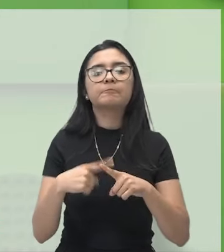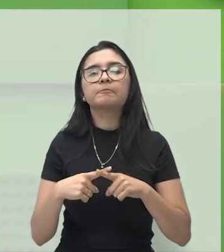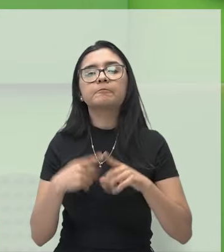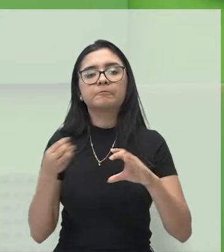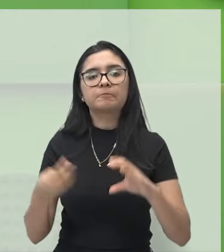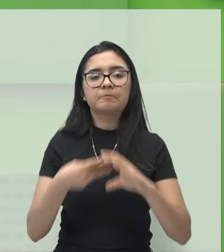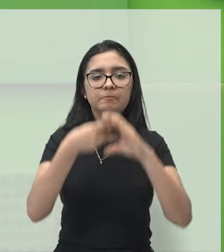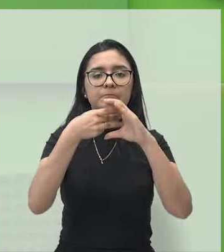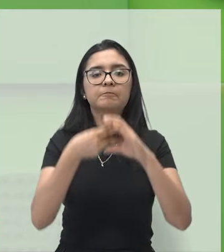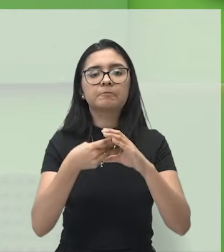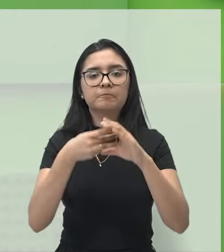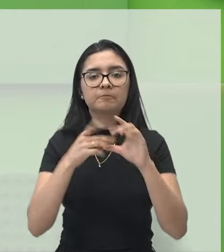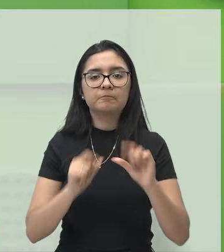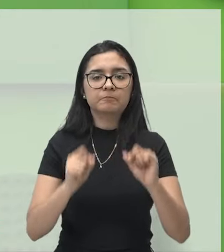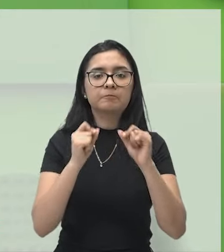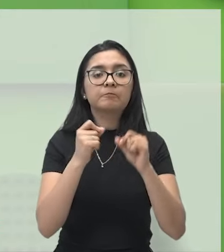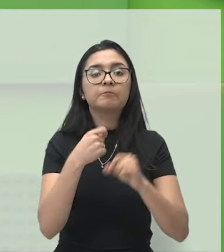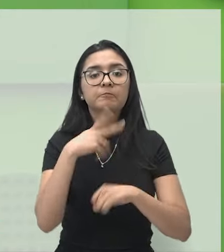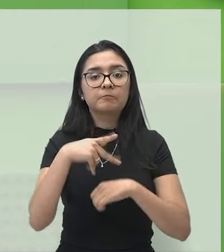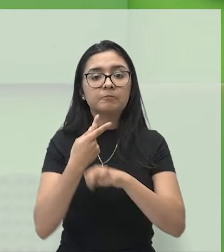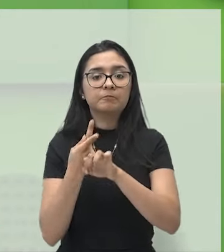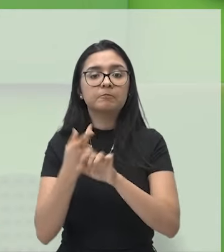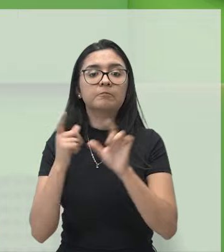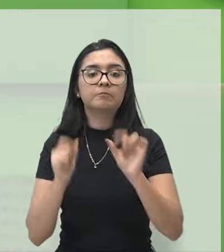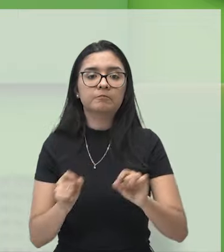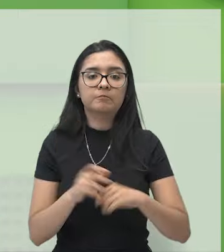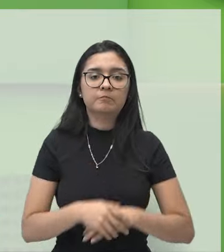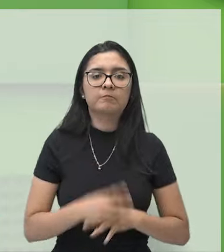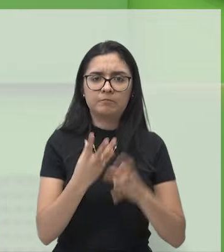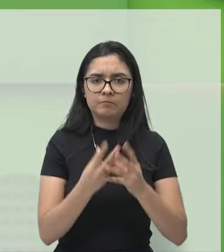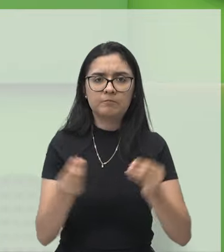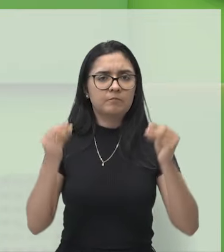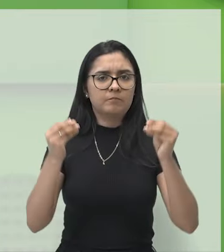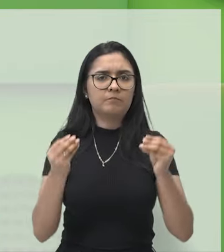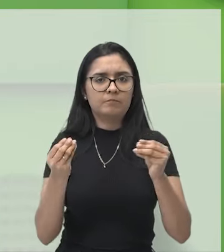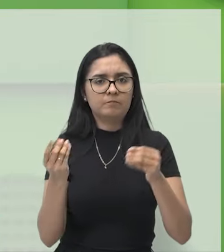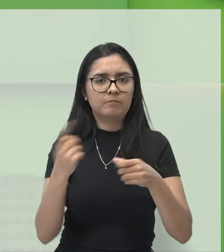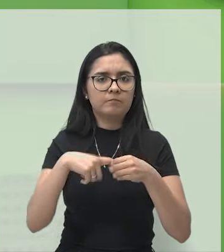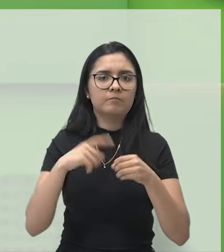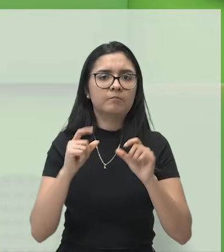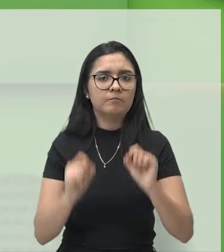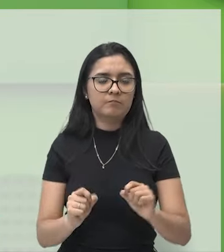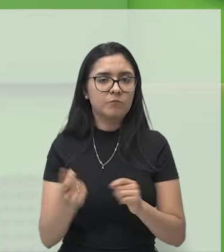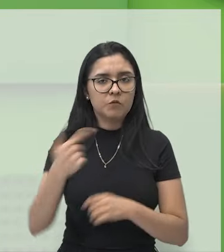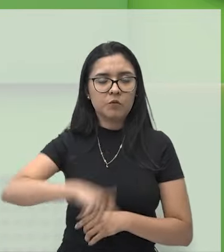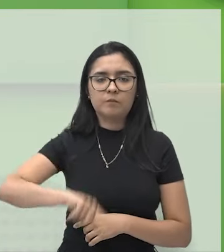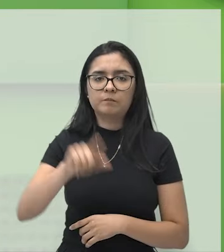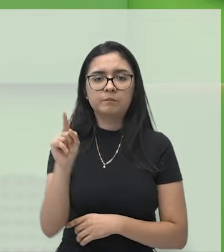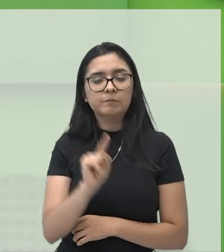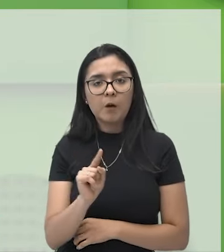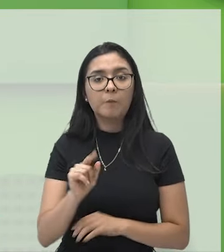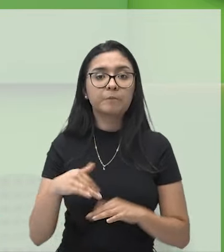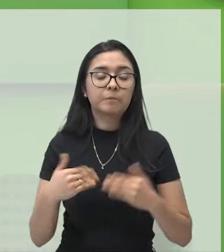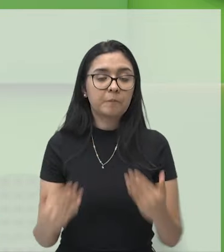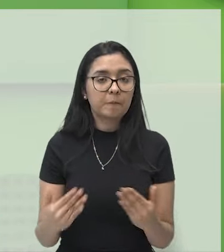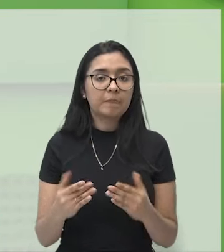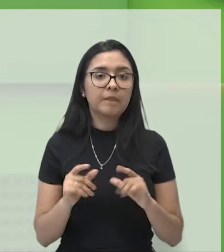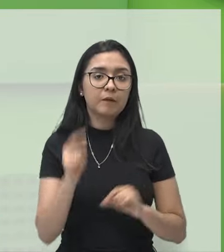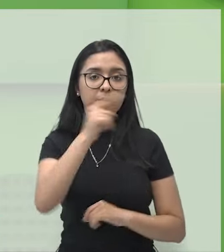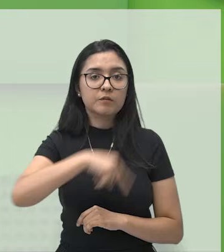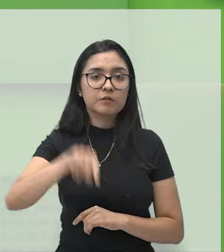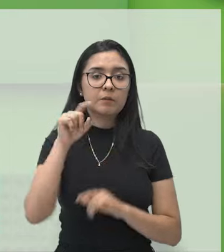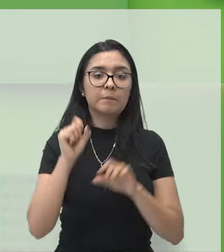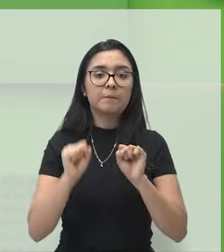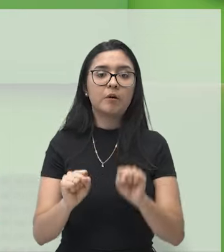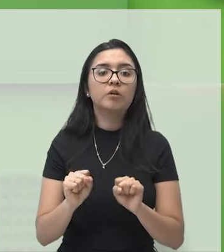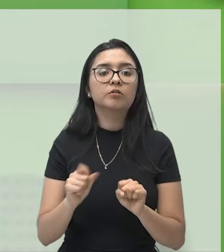nervosas, quando elas se degeneram, elas não voltam a se recompor. E, com isso, você